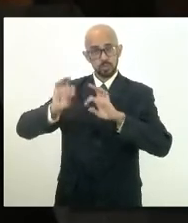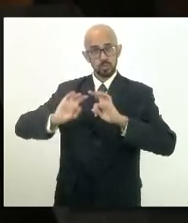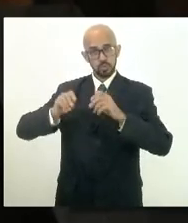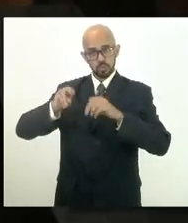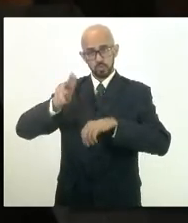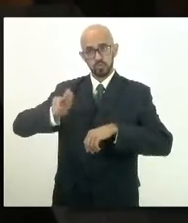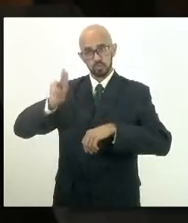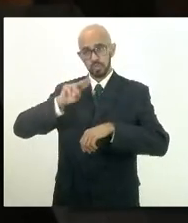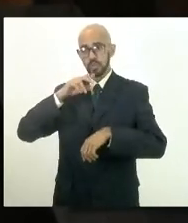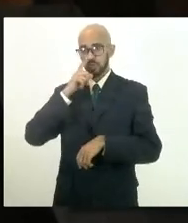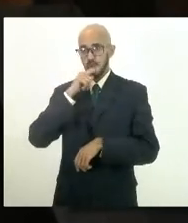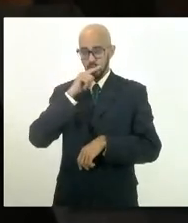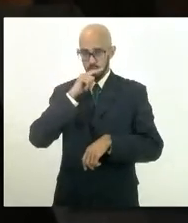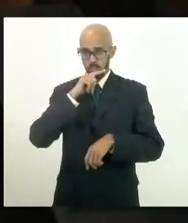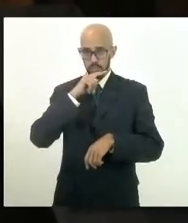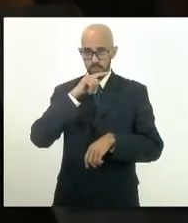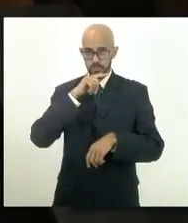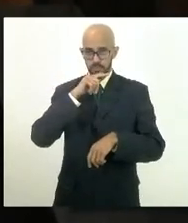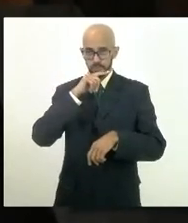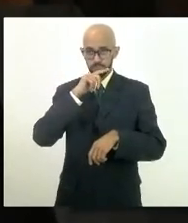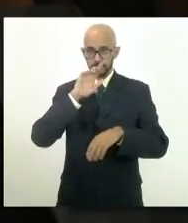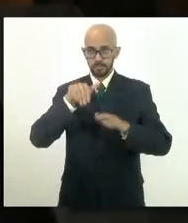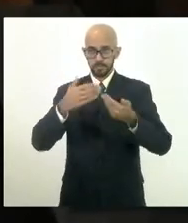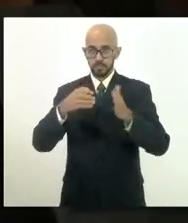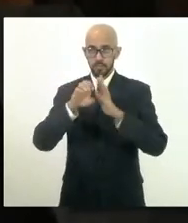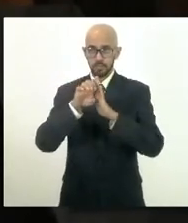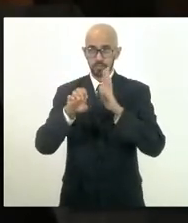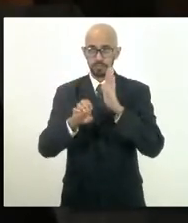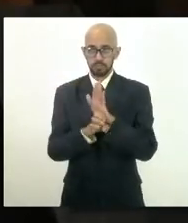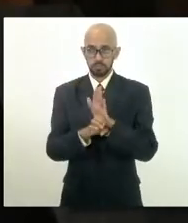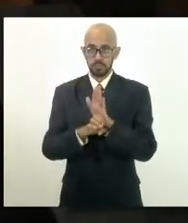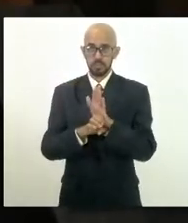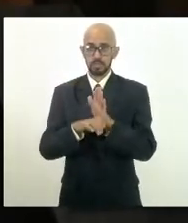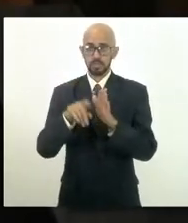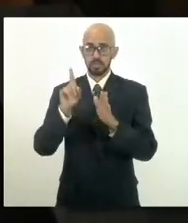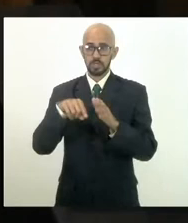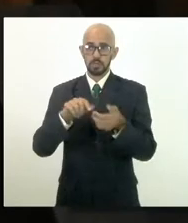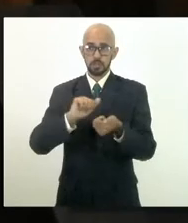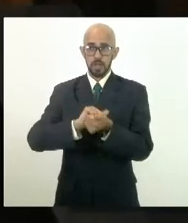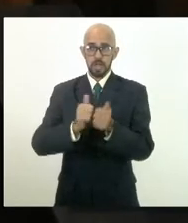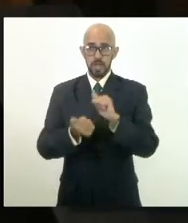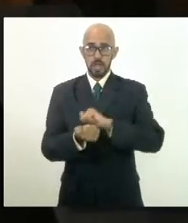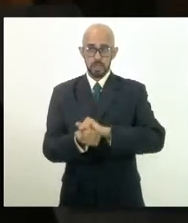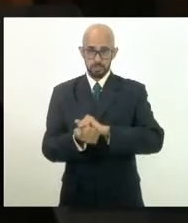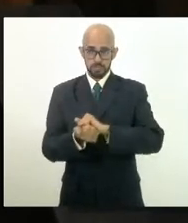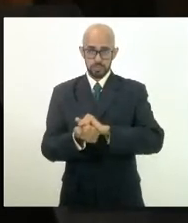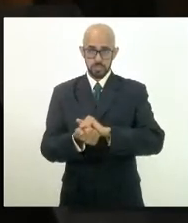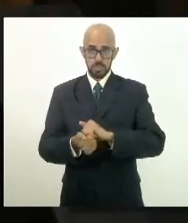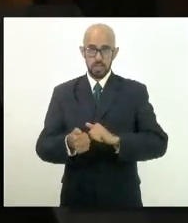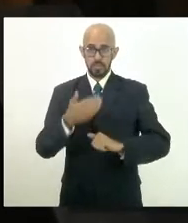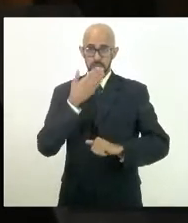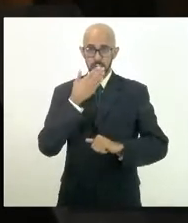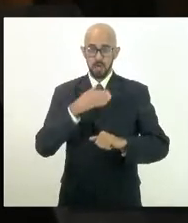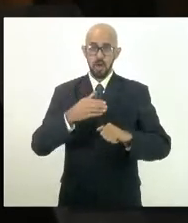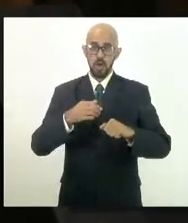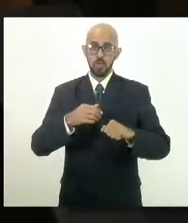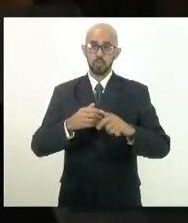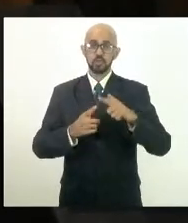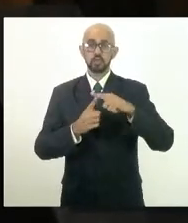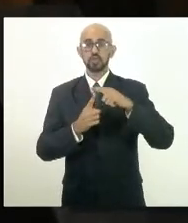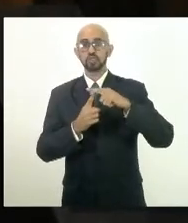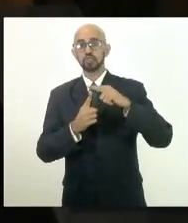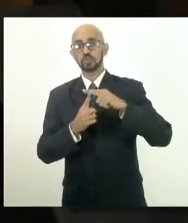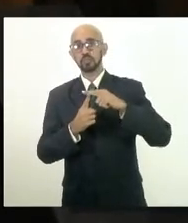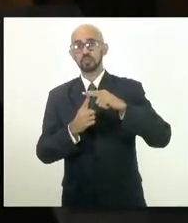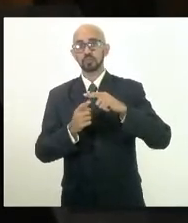da água. Então as emendas que nós fizemos foi para ajustar. Primeiro, em que condições que o pagamento pode ser